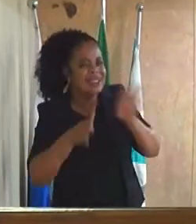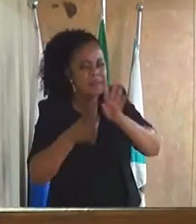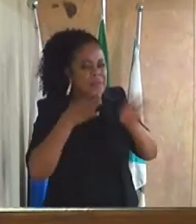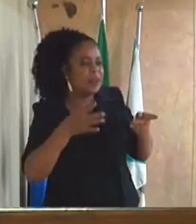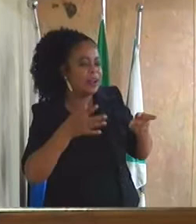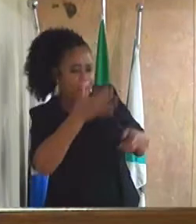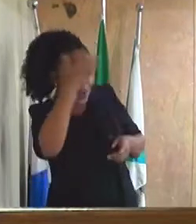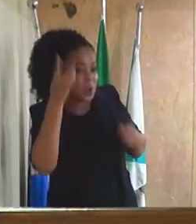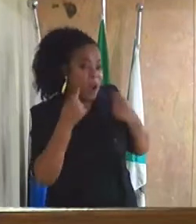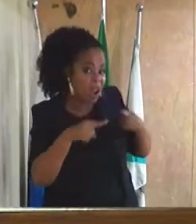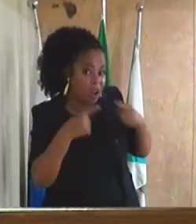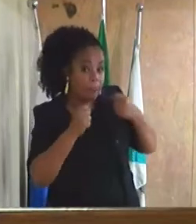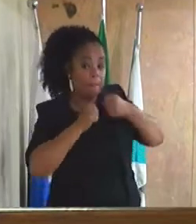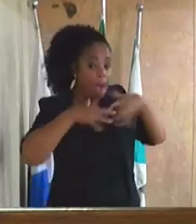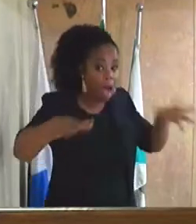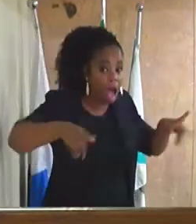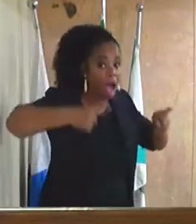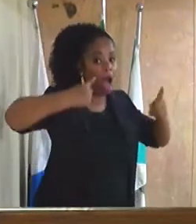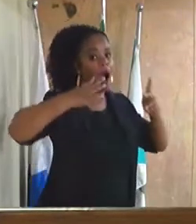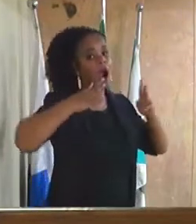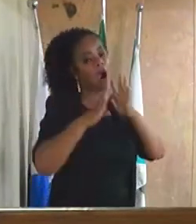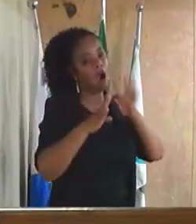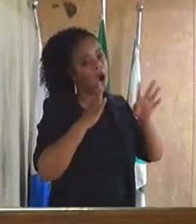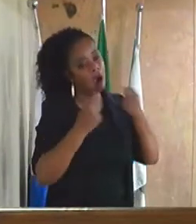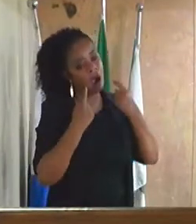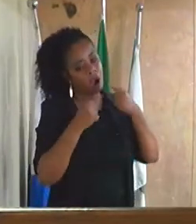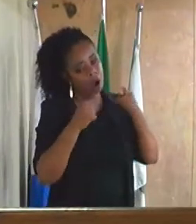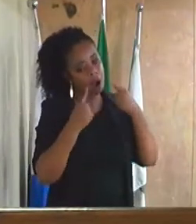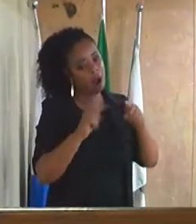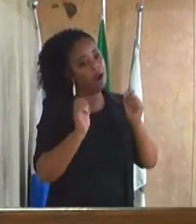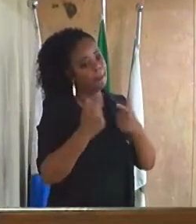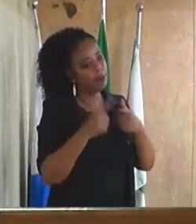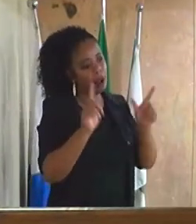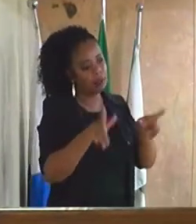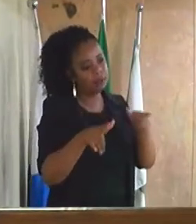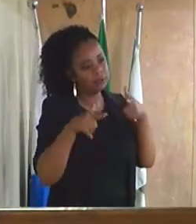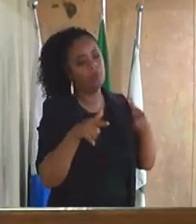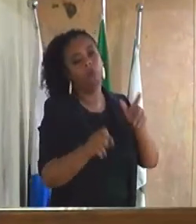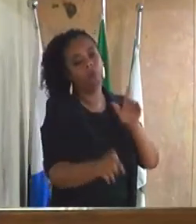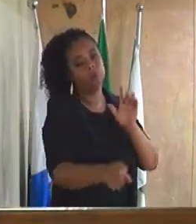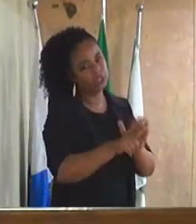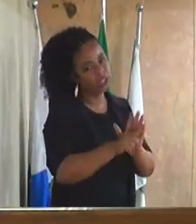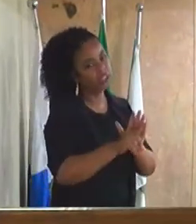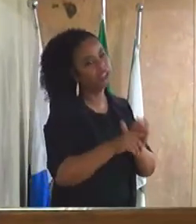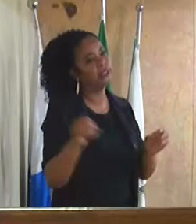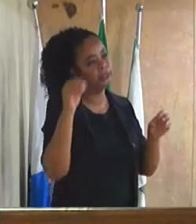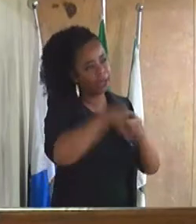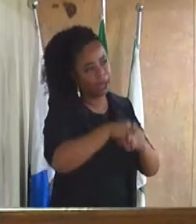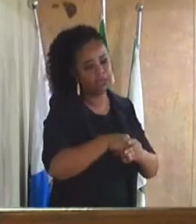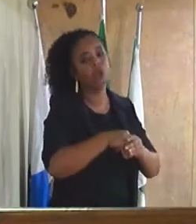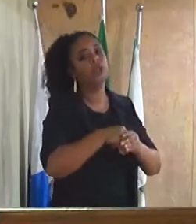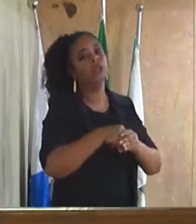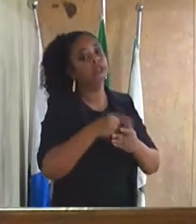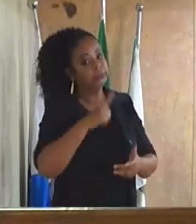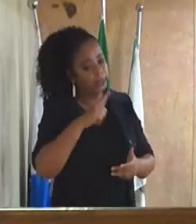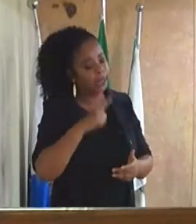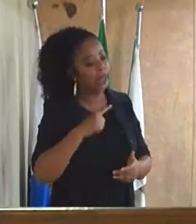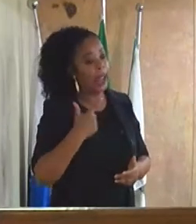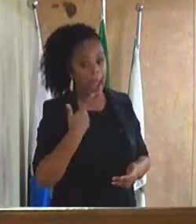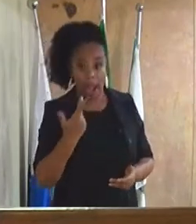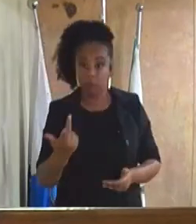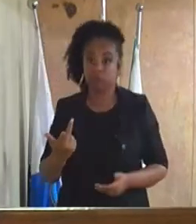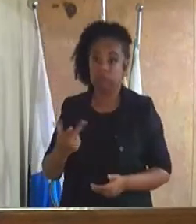preso a uma ação, a uma liminar judicial que, por mim, nós tínhamos que ter